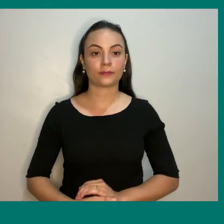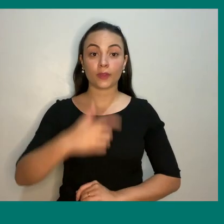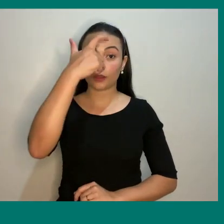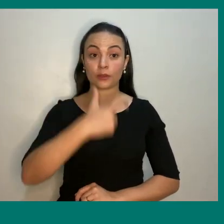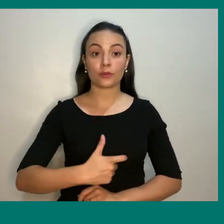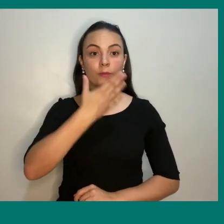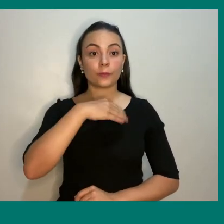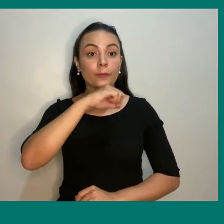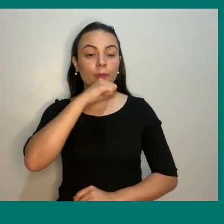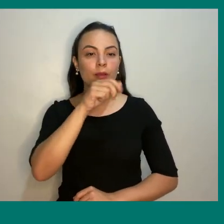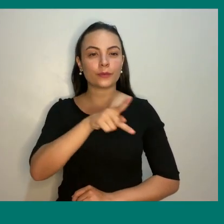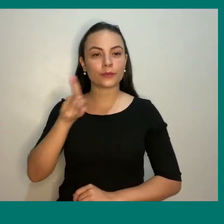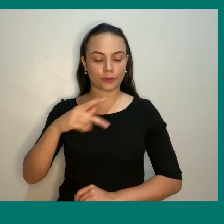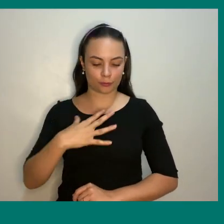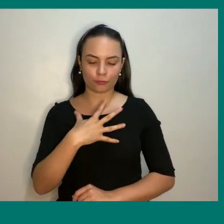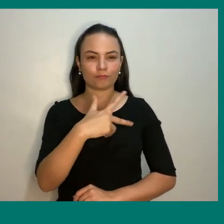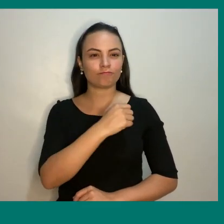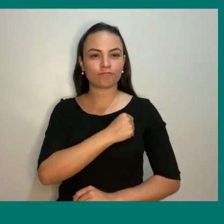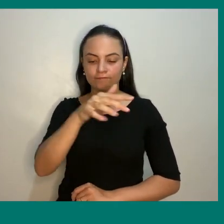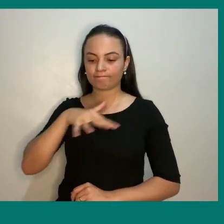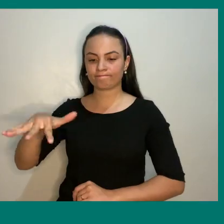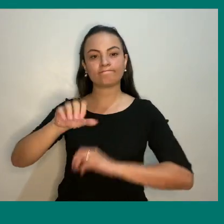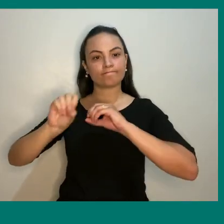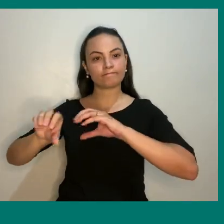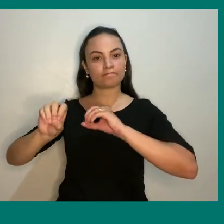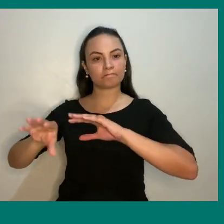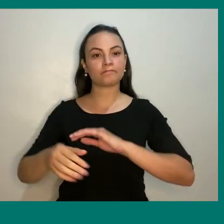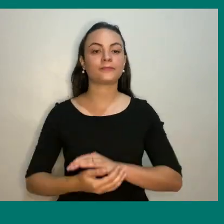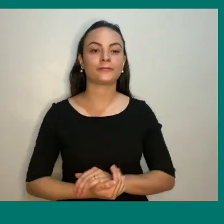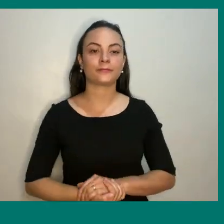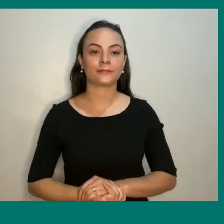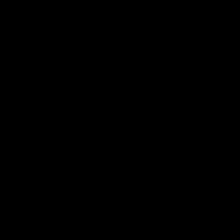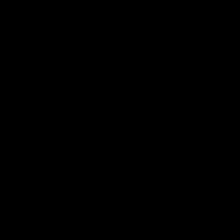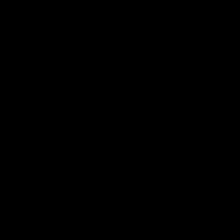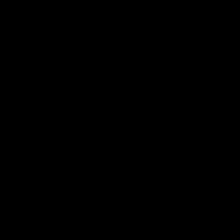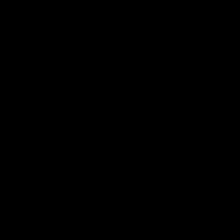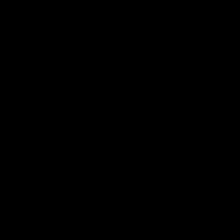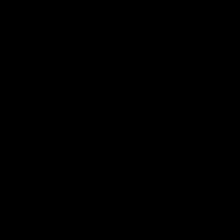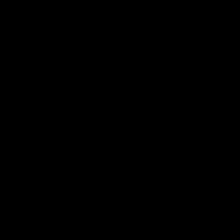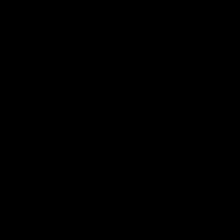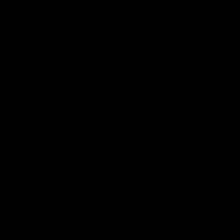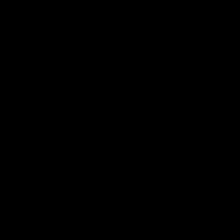Sou pai, professor, com um grande amor pela educação.